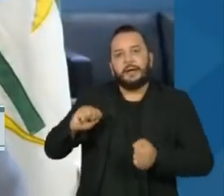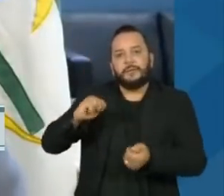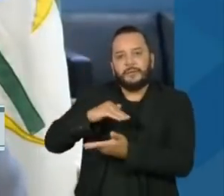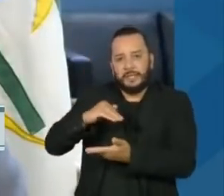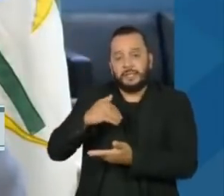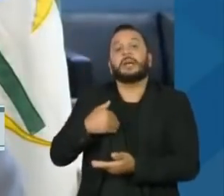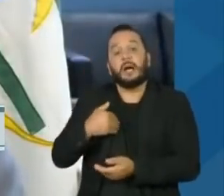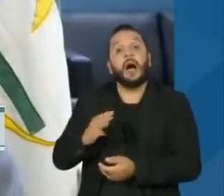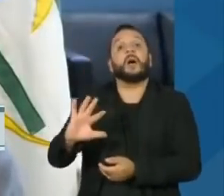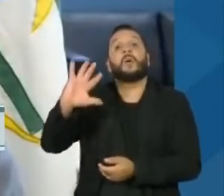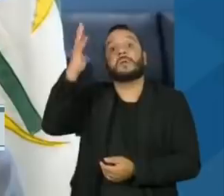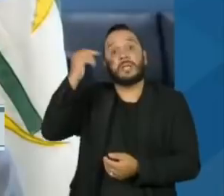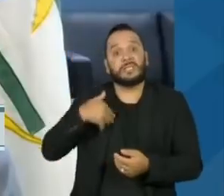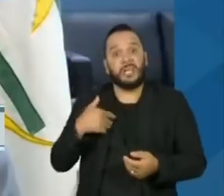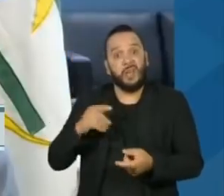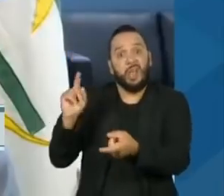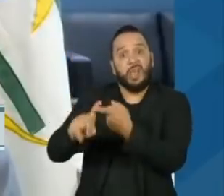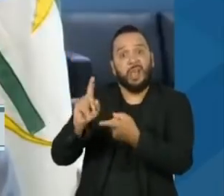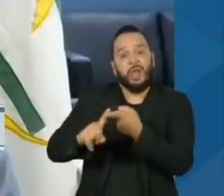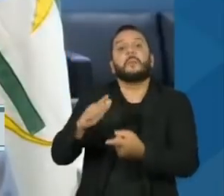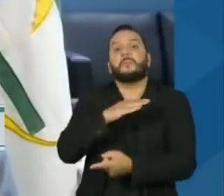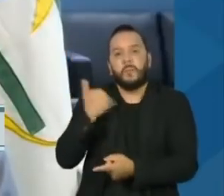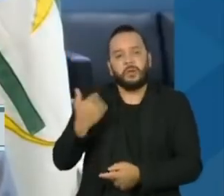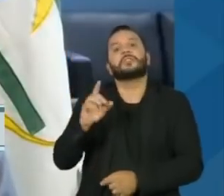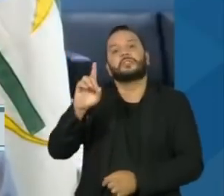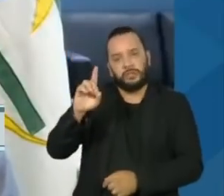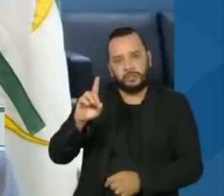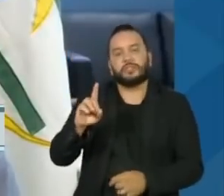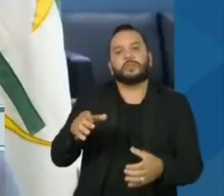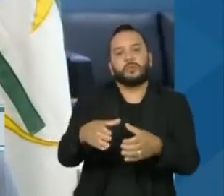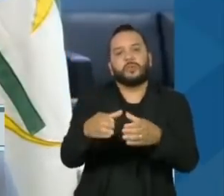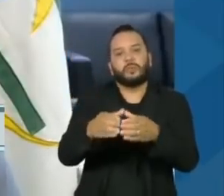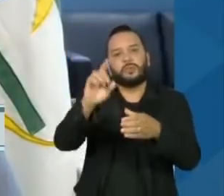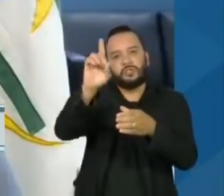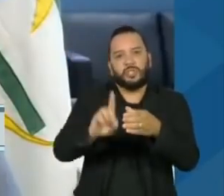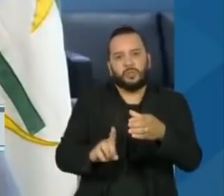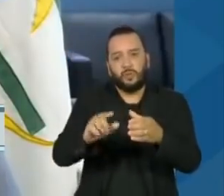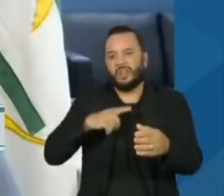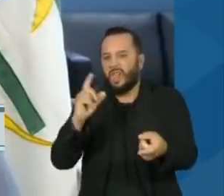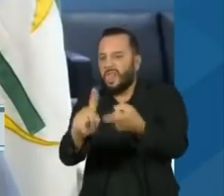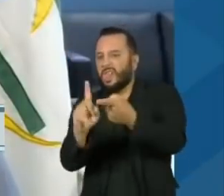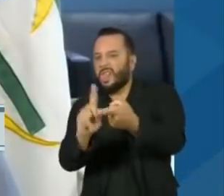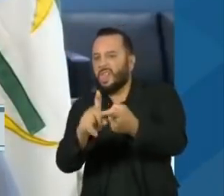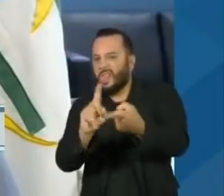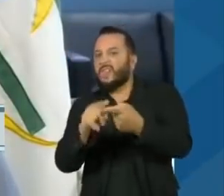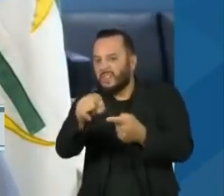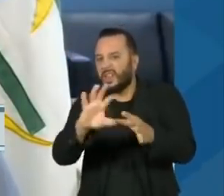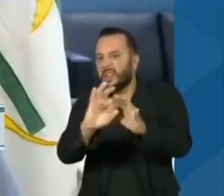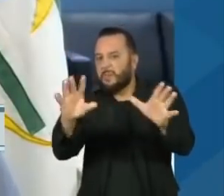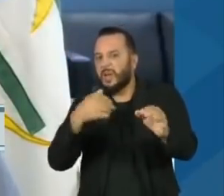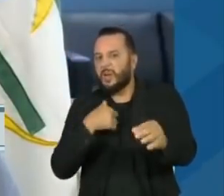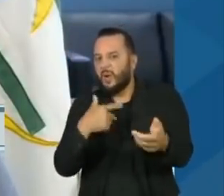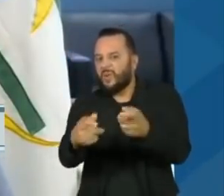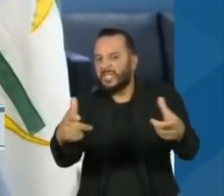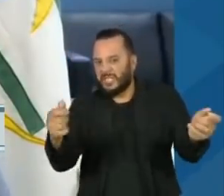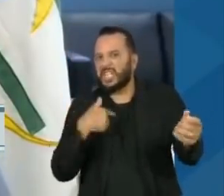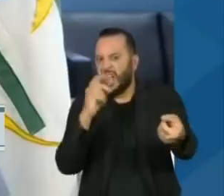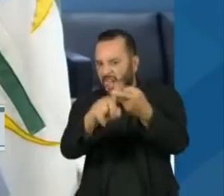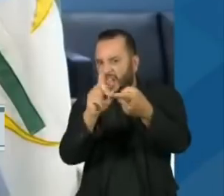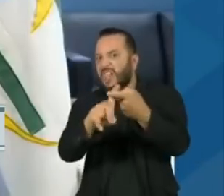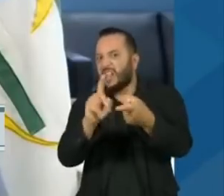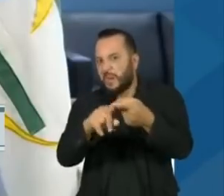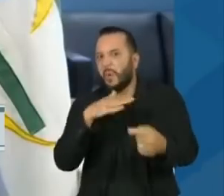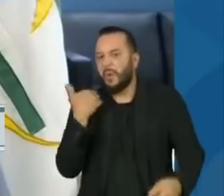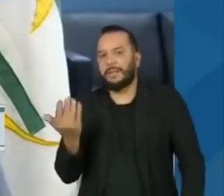sofridas pelos diretores da agência. O acirramento dessa violência antivacina